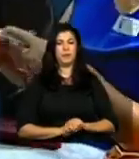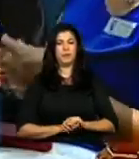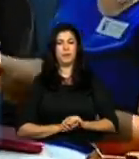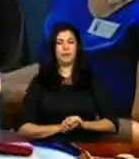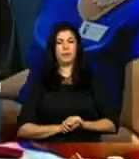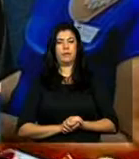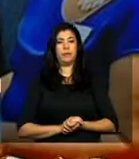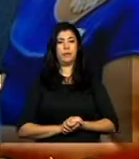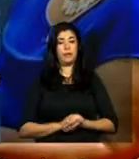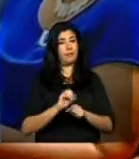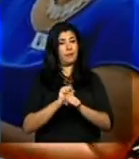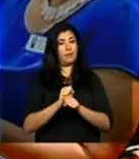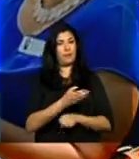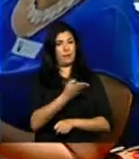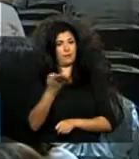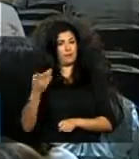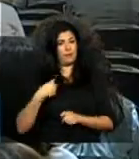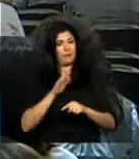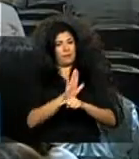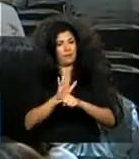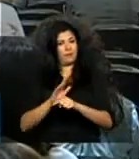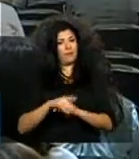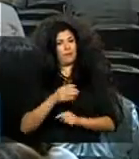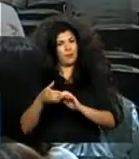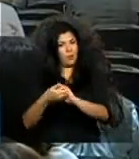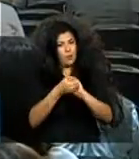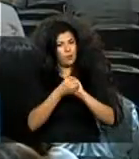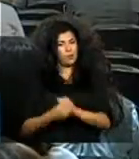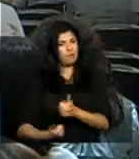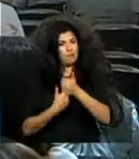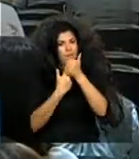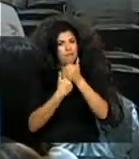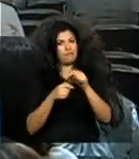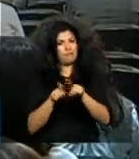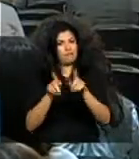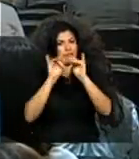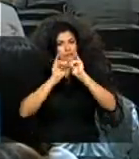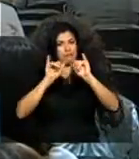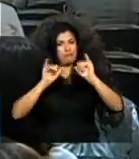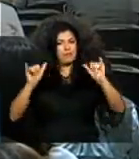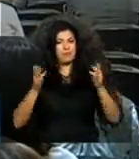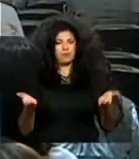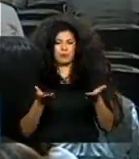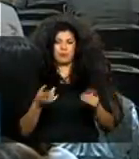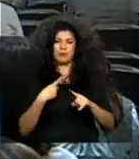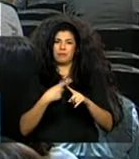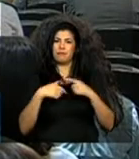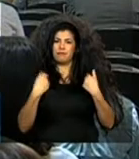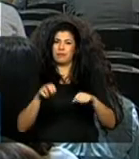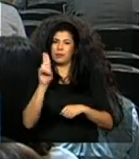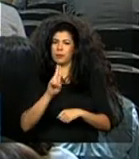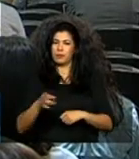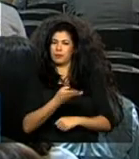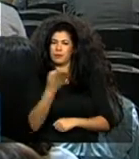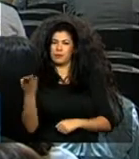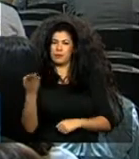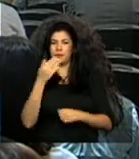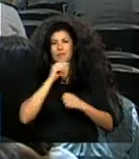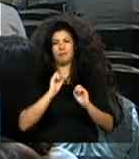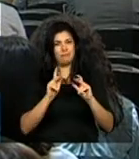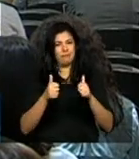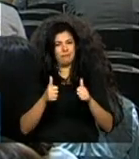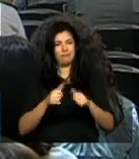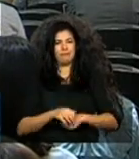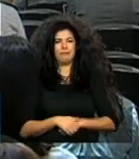Espero que seja de grande contribuição. Conto com todo mundo para ajudar a divulgá-lo também agora, porque ele precisa ser utilizado. Ok?